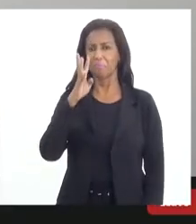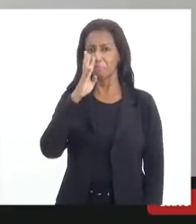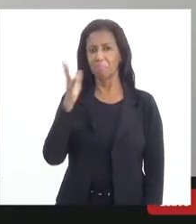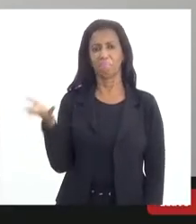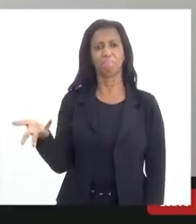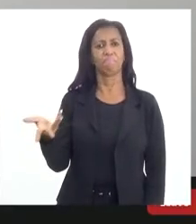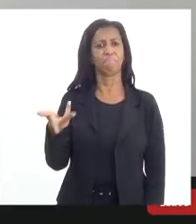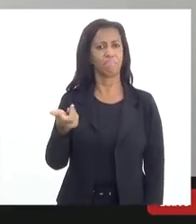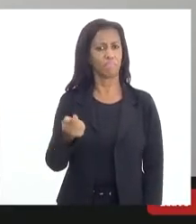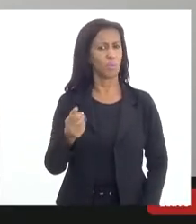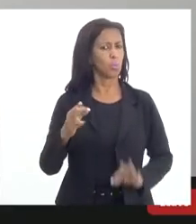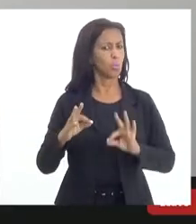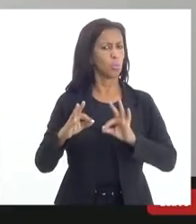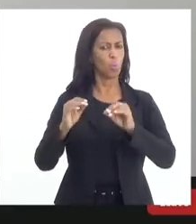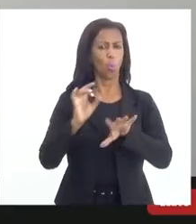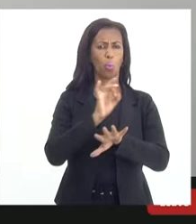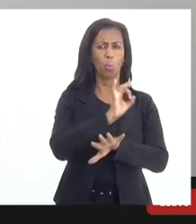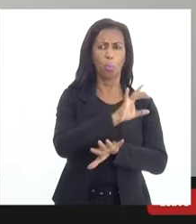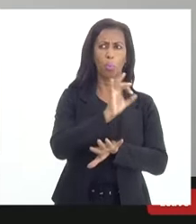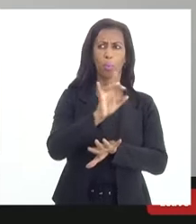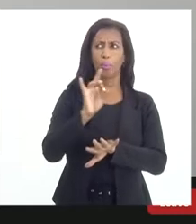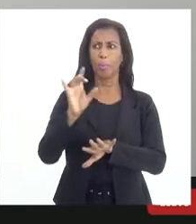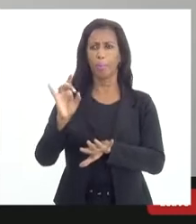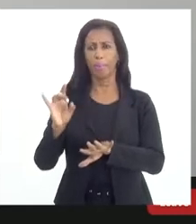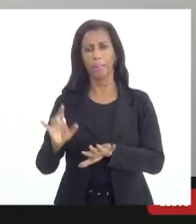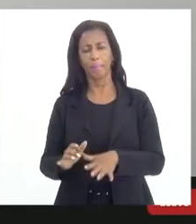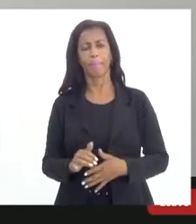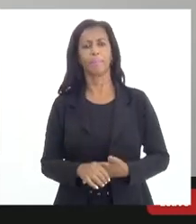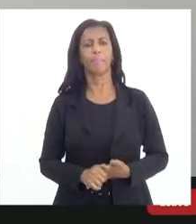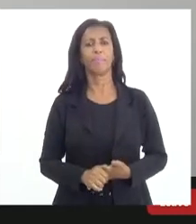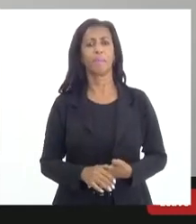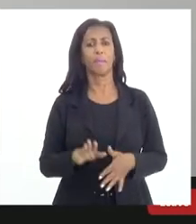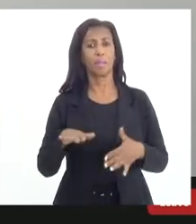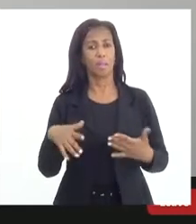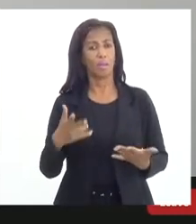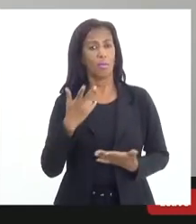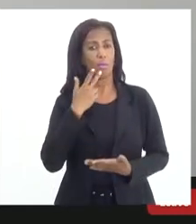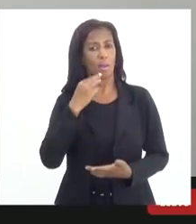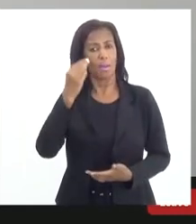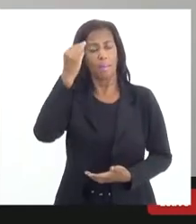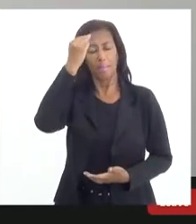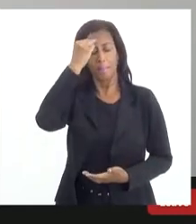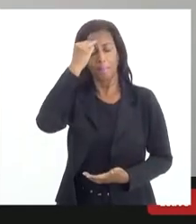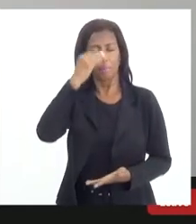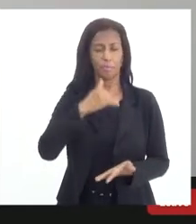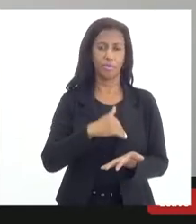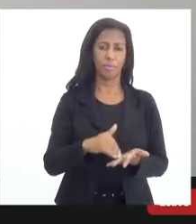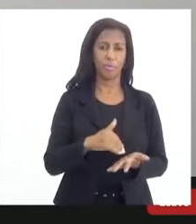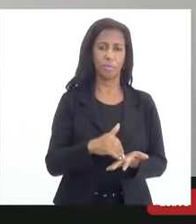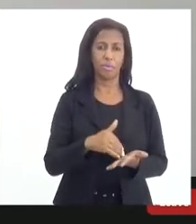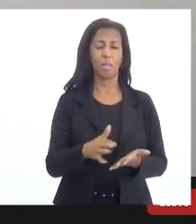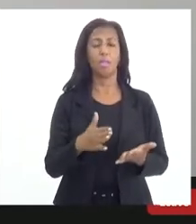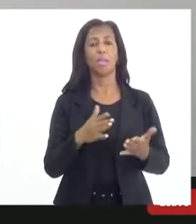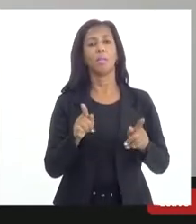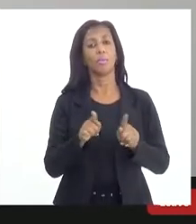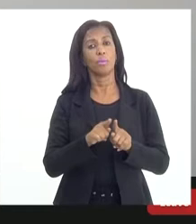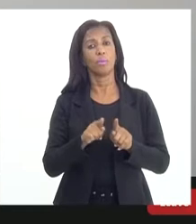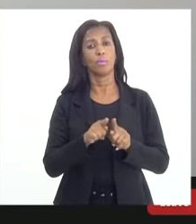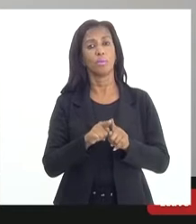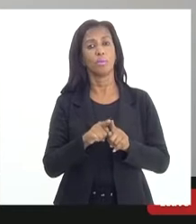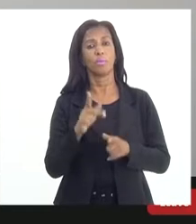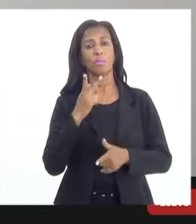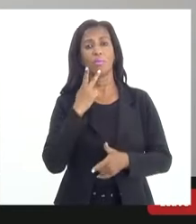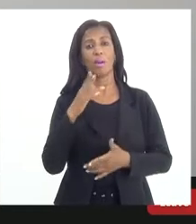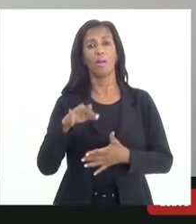sobre todos os aspectos. E ao fazer menção à memória do secretário Chaves, eu saúdo as